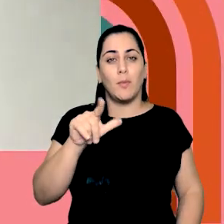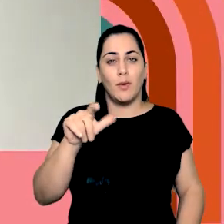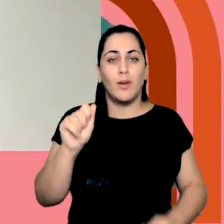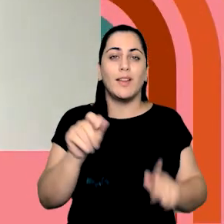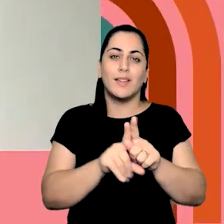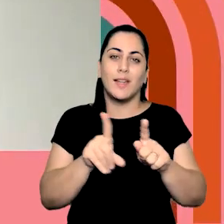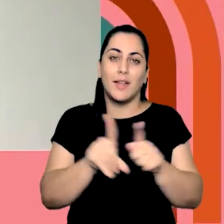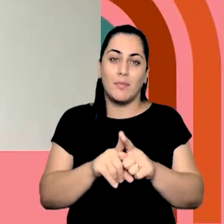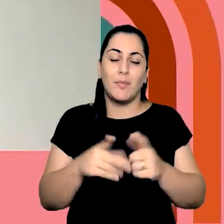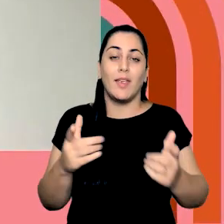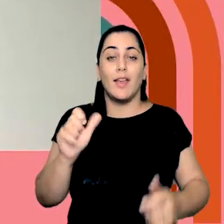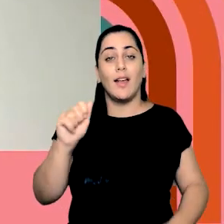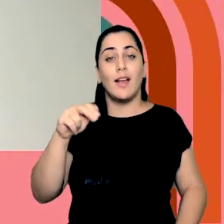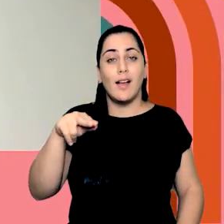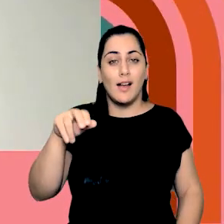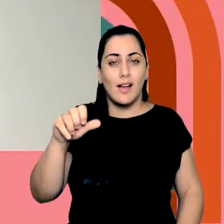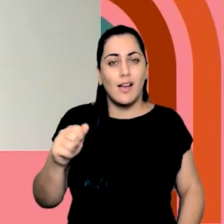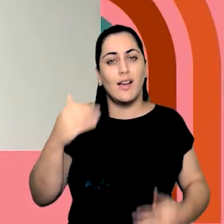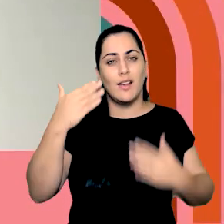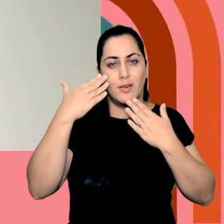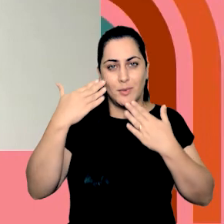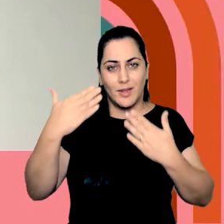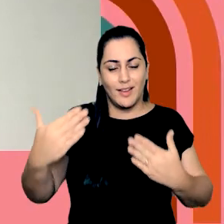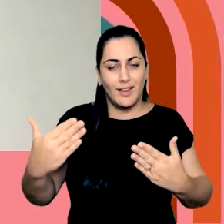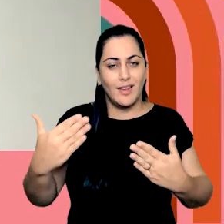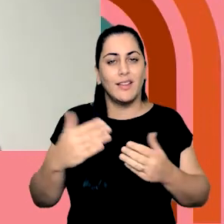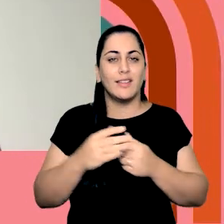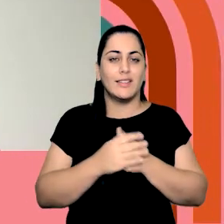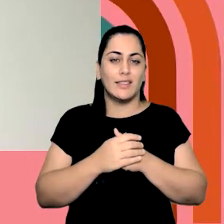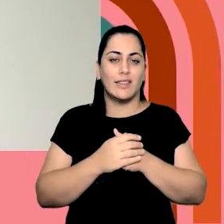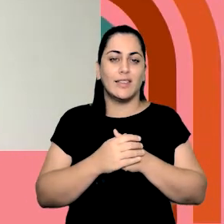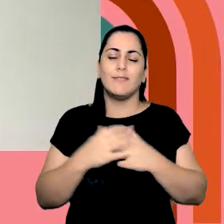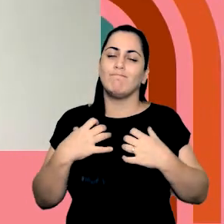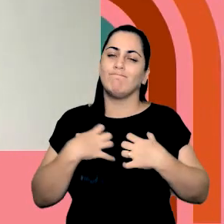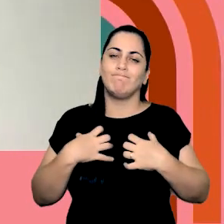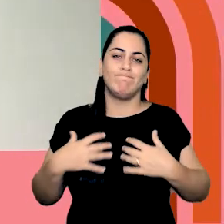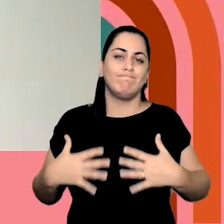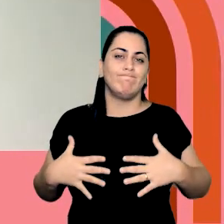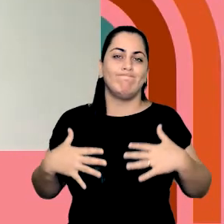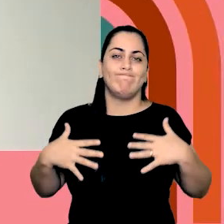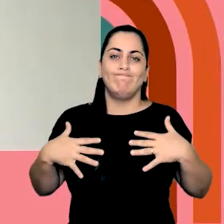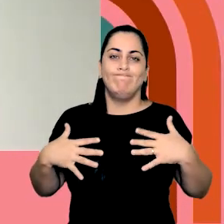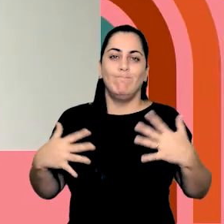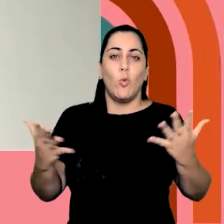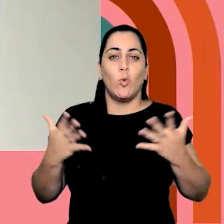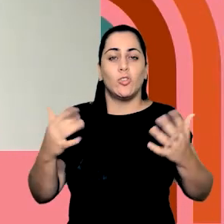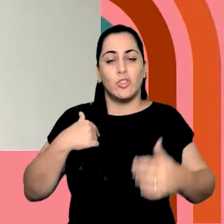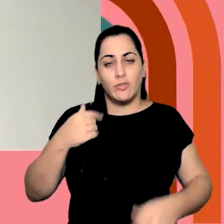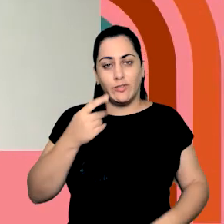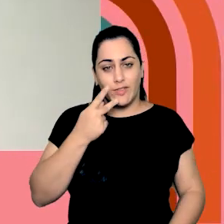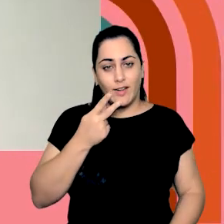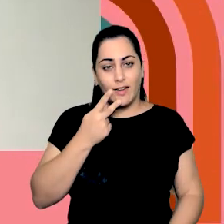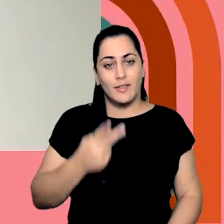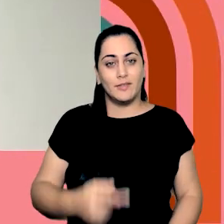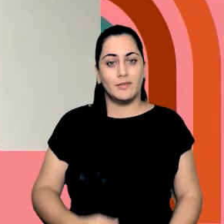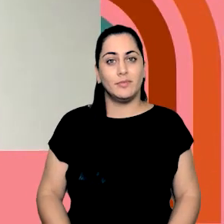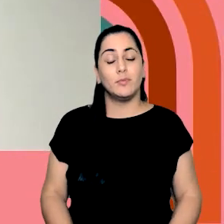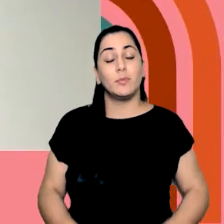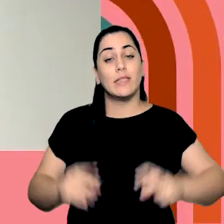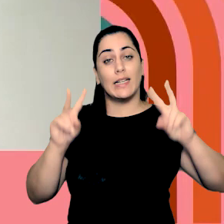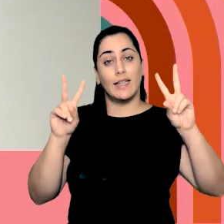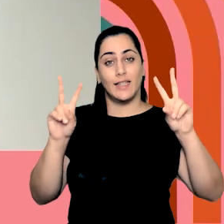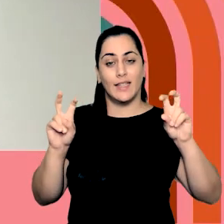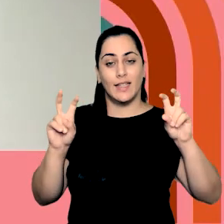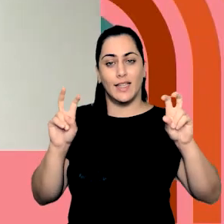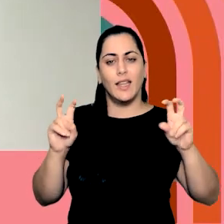bastidores, Ana, muito obrigada também, e pra mim é uma honra poder estar falando um pouquinho de um